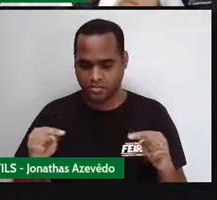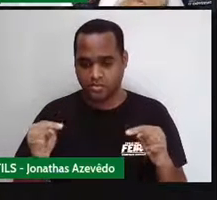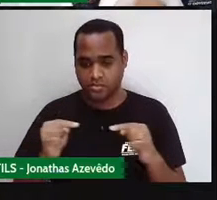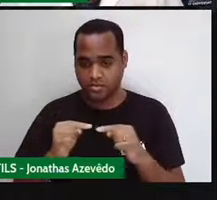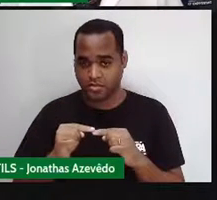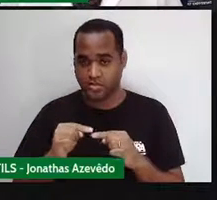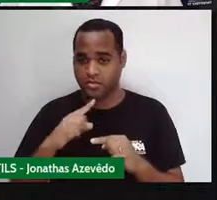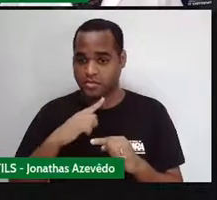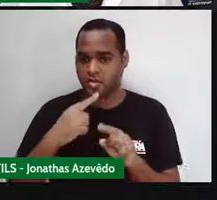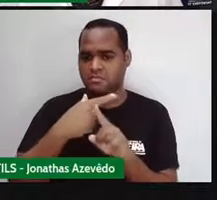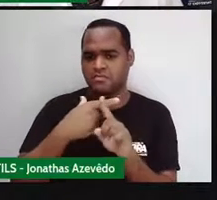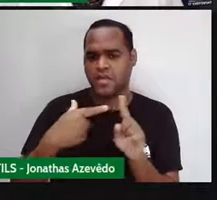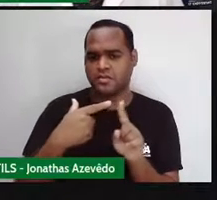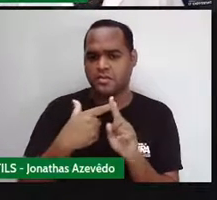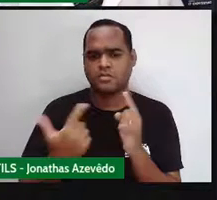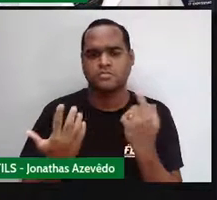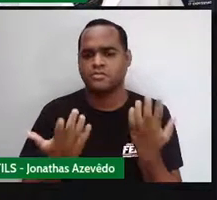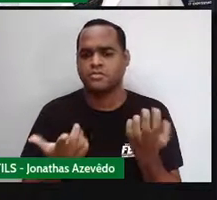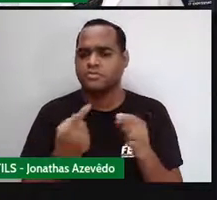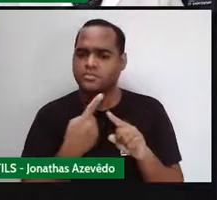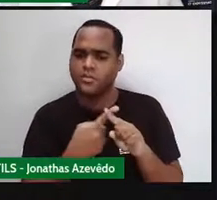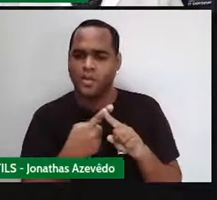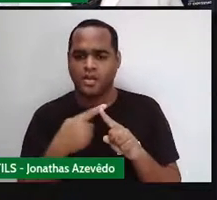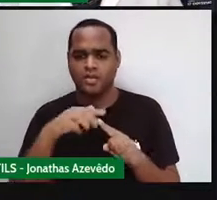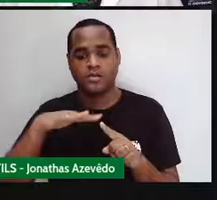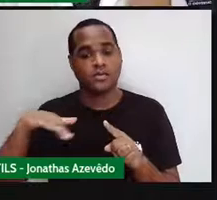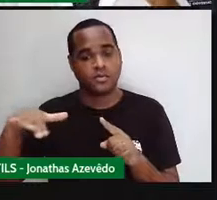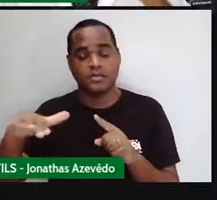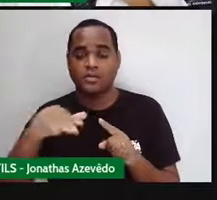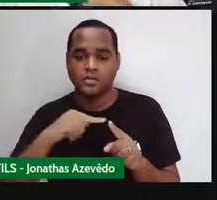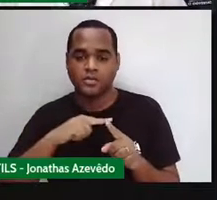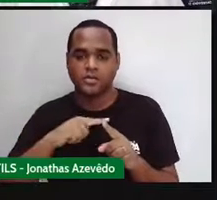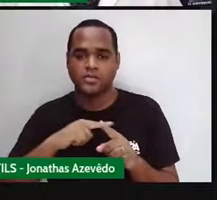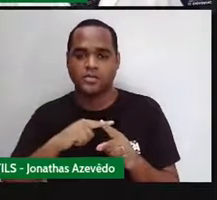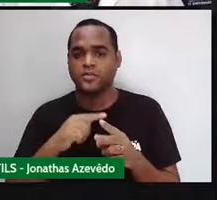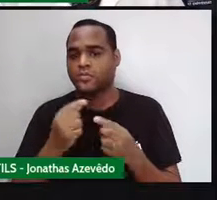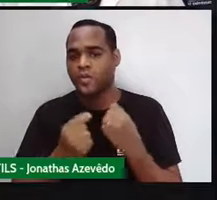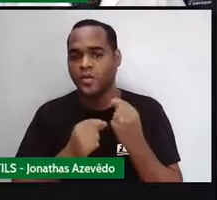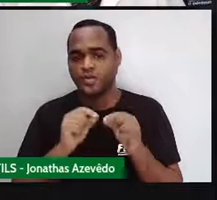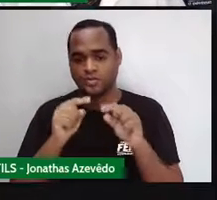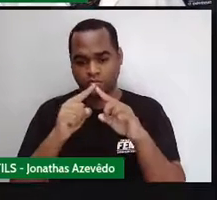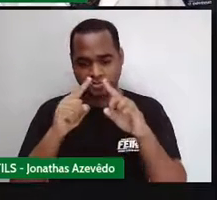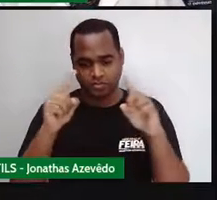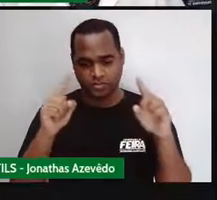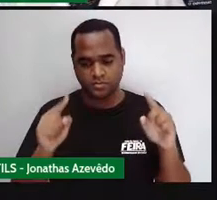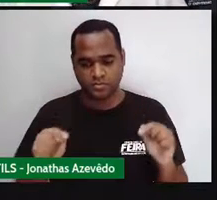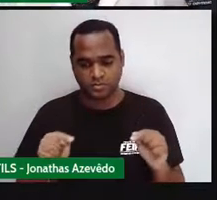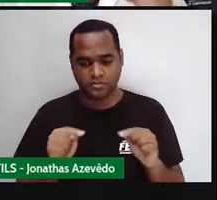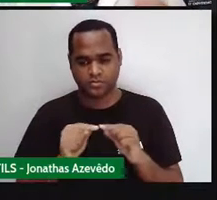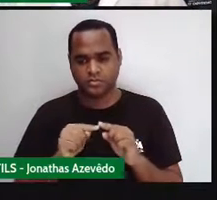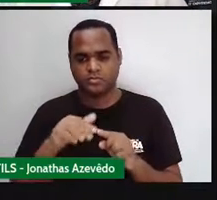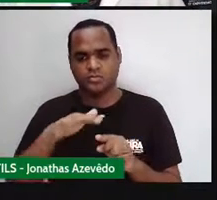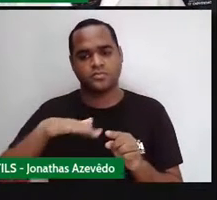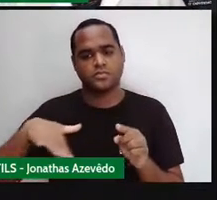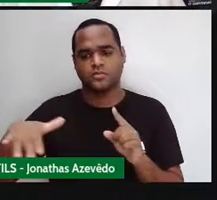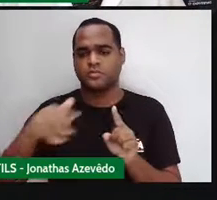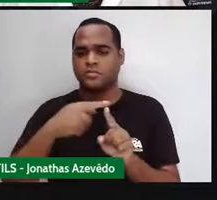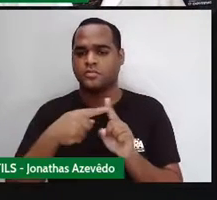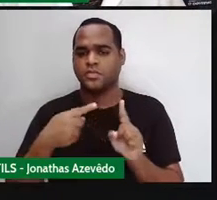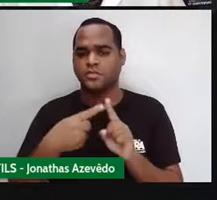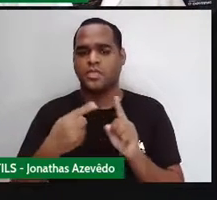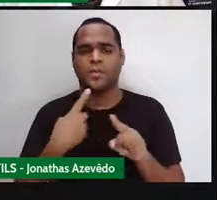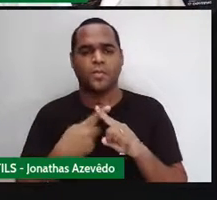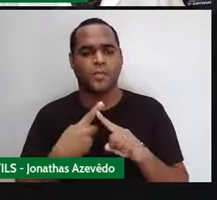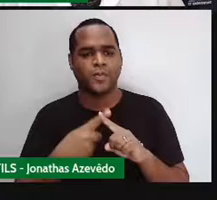sendo metade da área do retângulo? Vamos agora